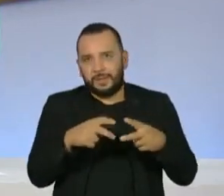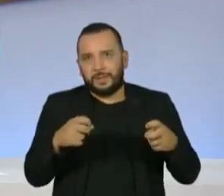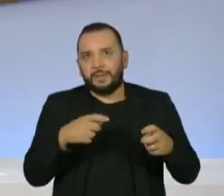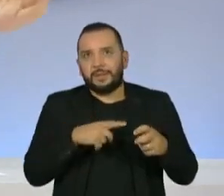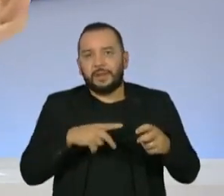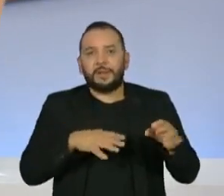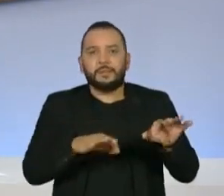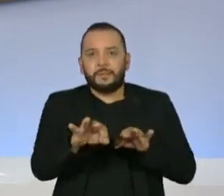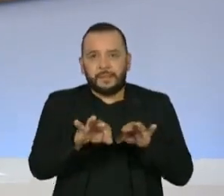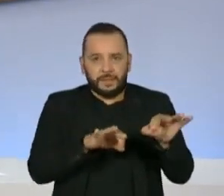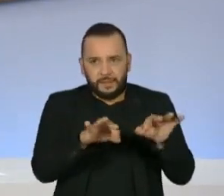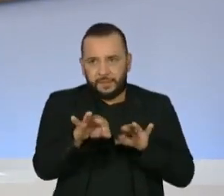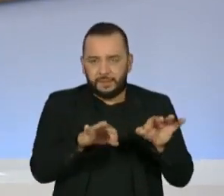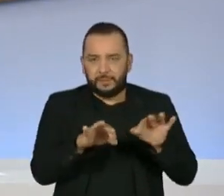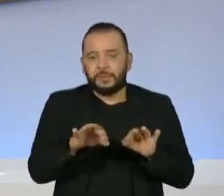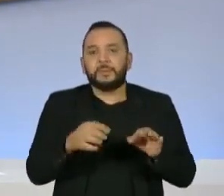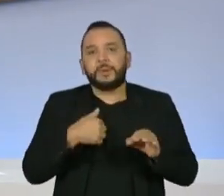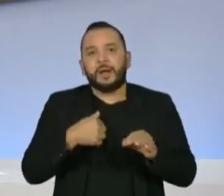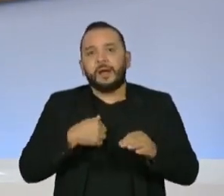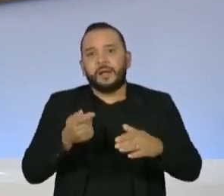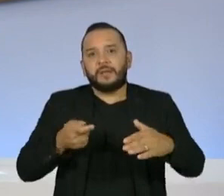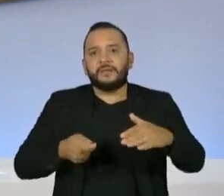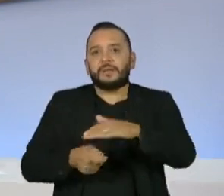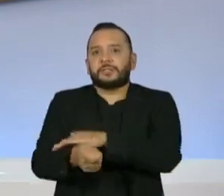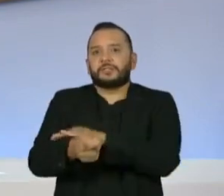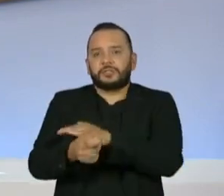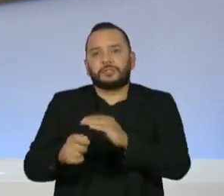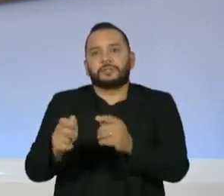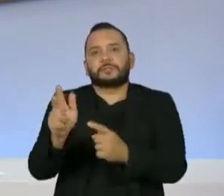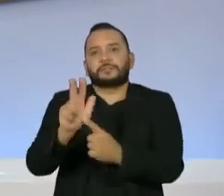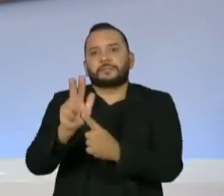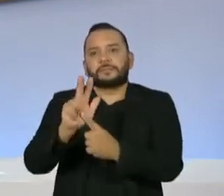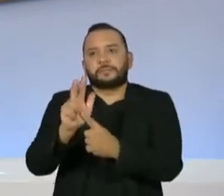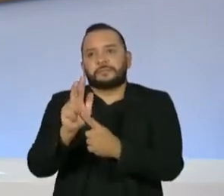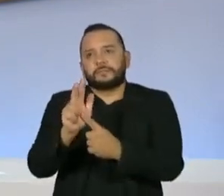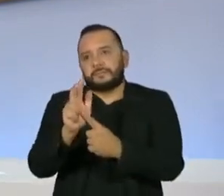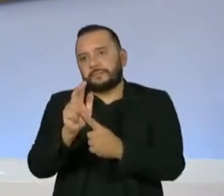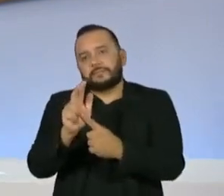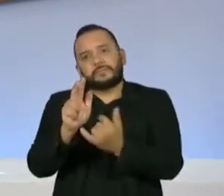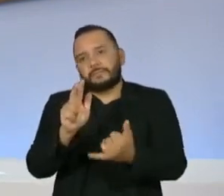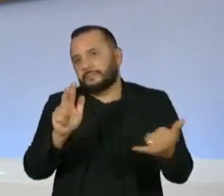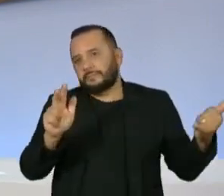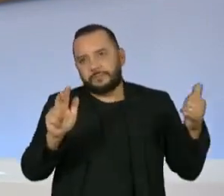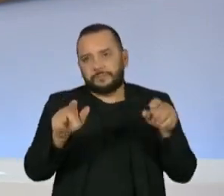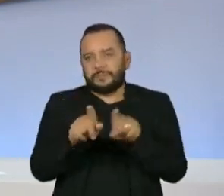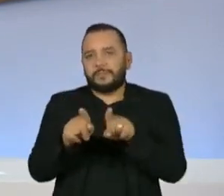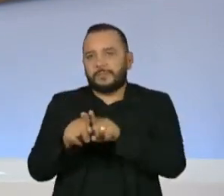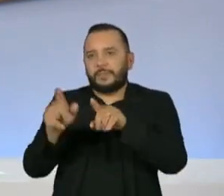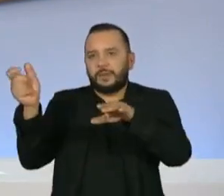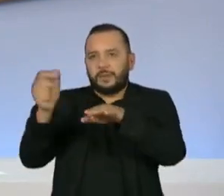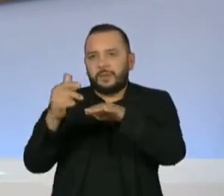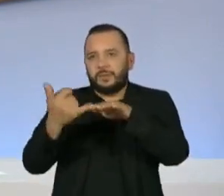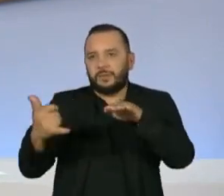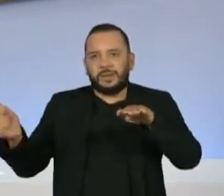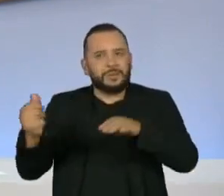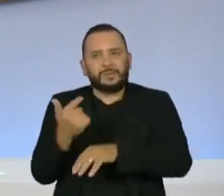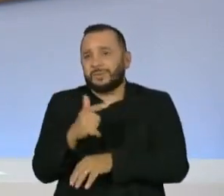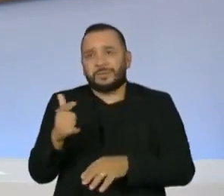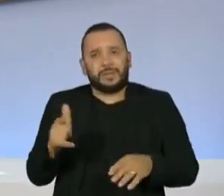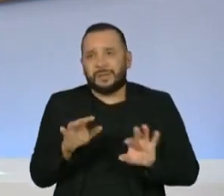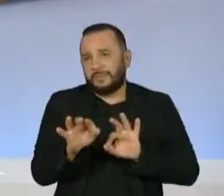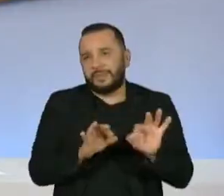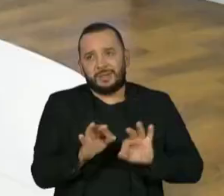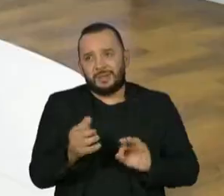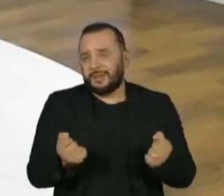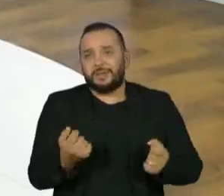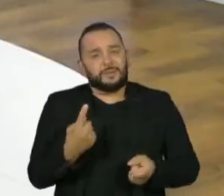investir como as outras petroleiras que estão investindo em eólica, em solar. Ela não tem um plano, assim, claro sobre isso, porque ela aposta